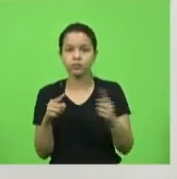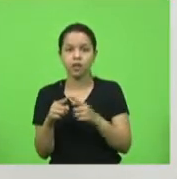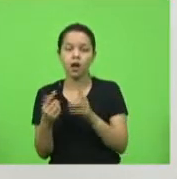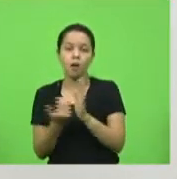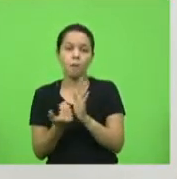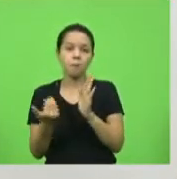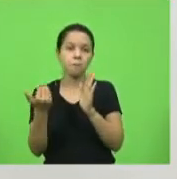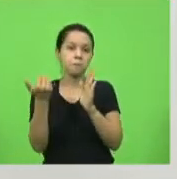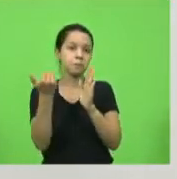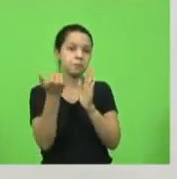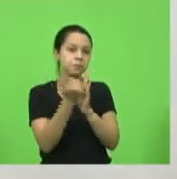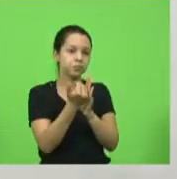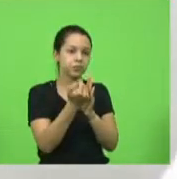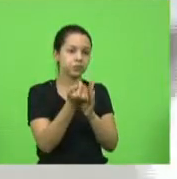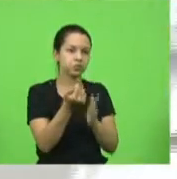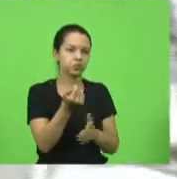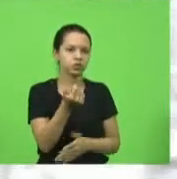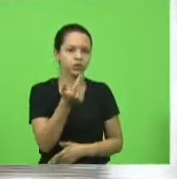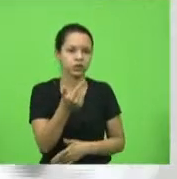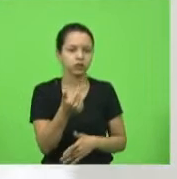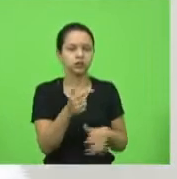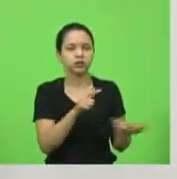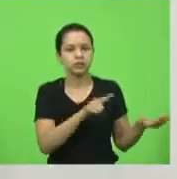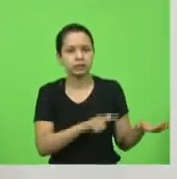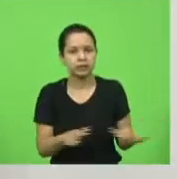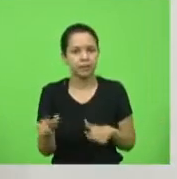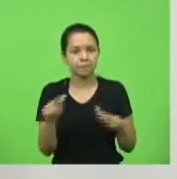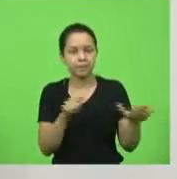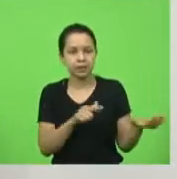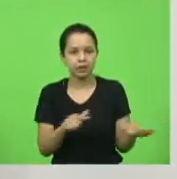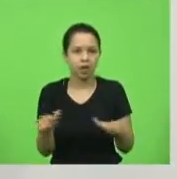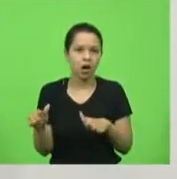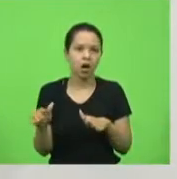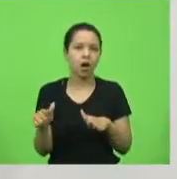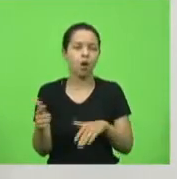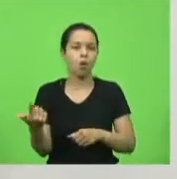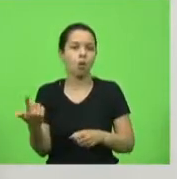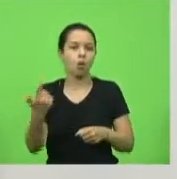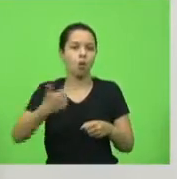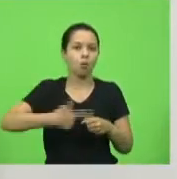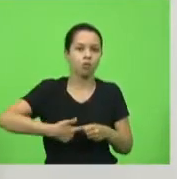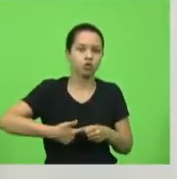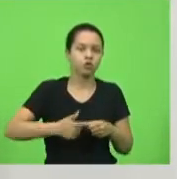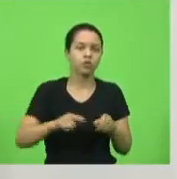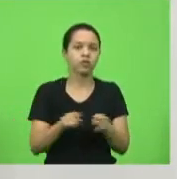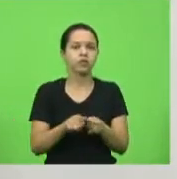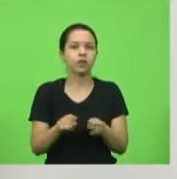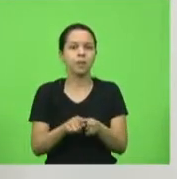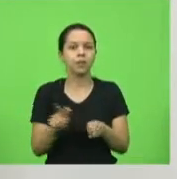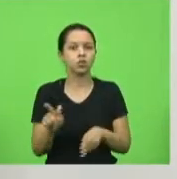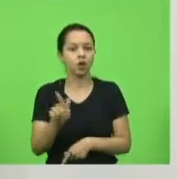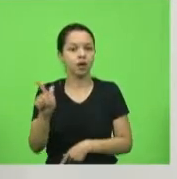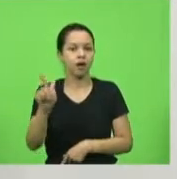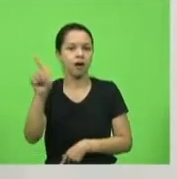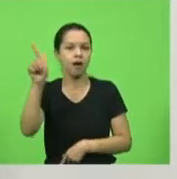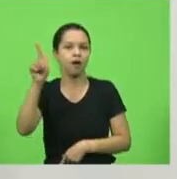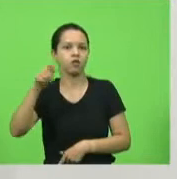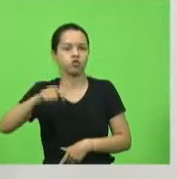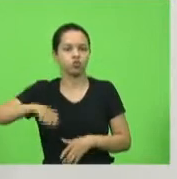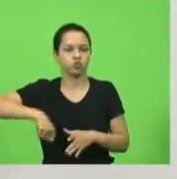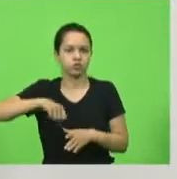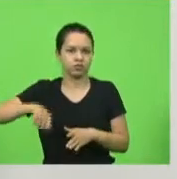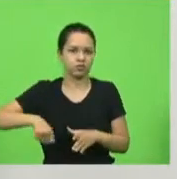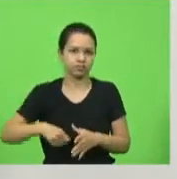quase que semanal dos combustíveis e do gás de cozinha. Nós